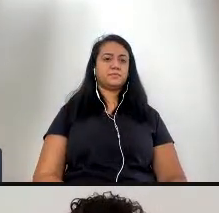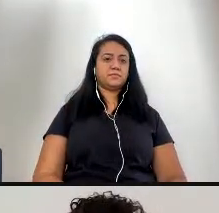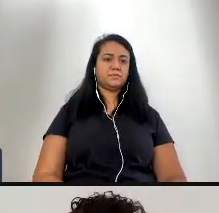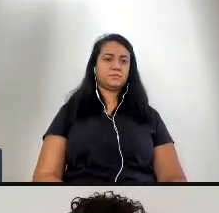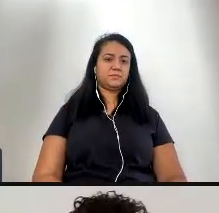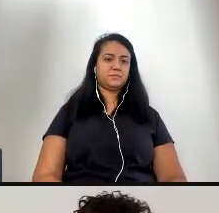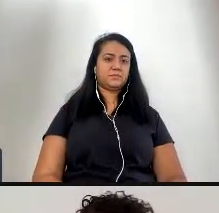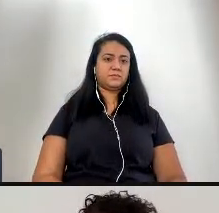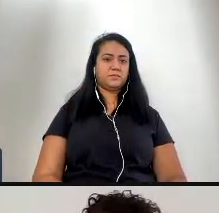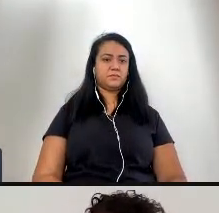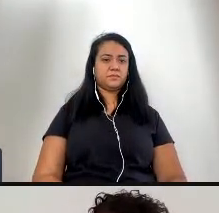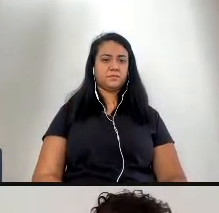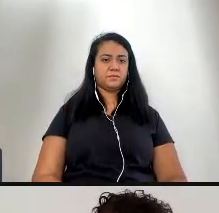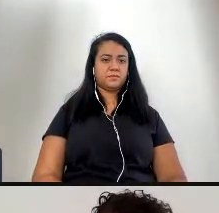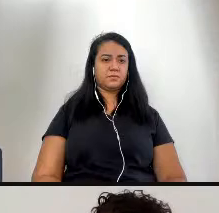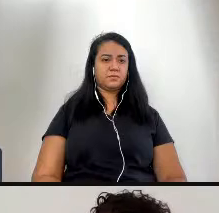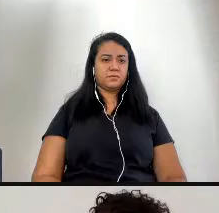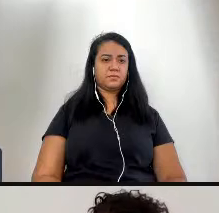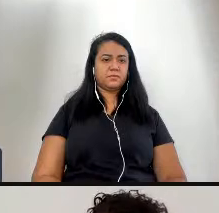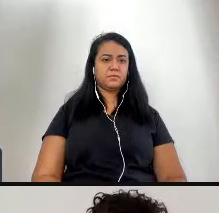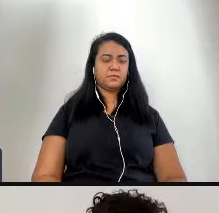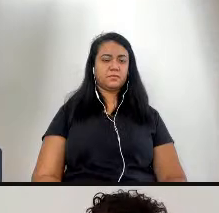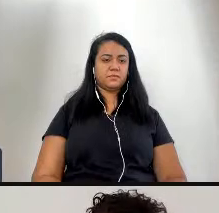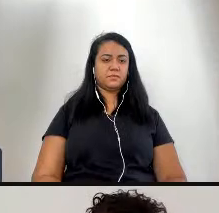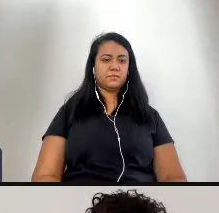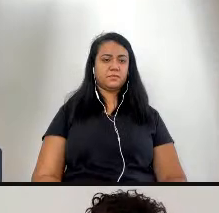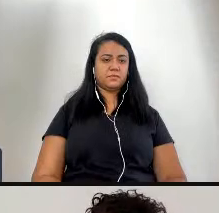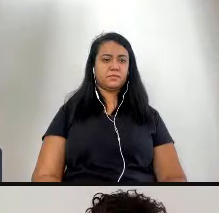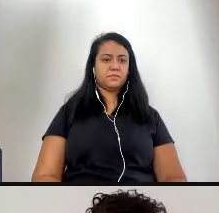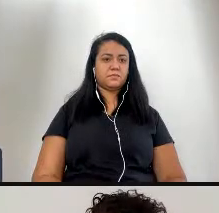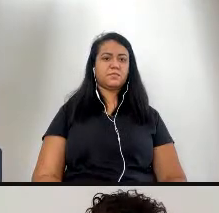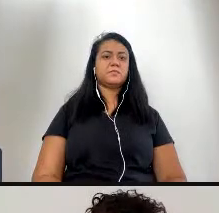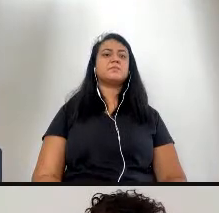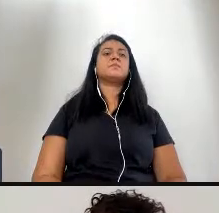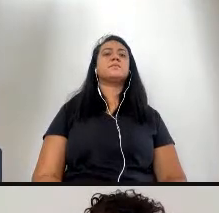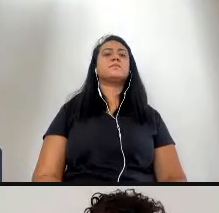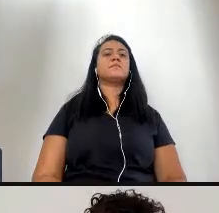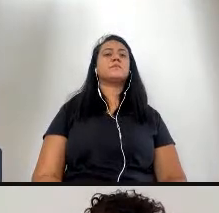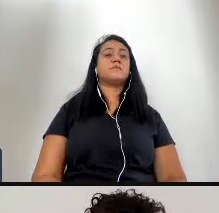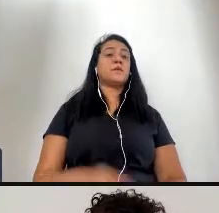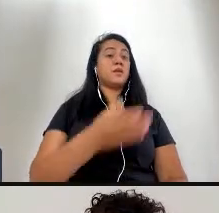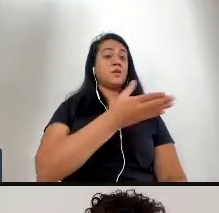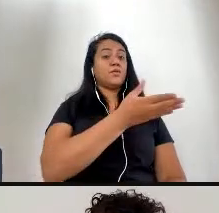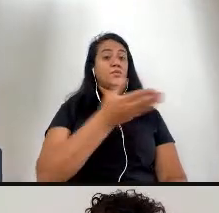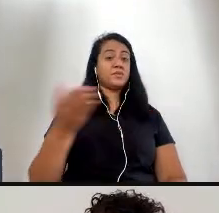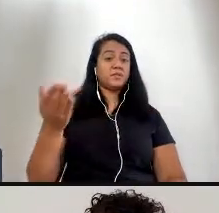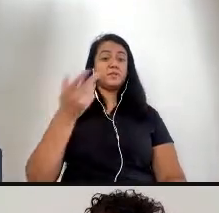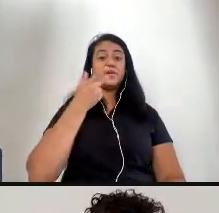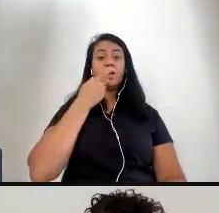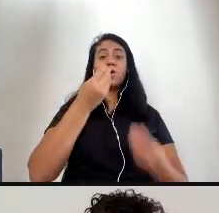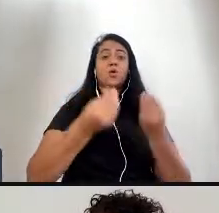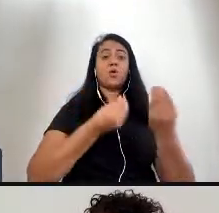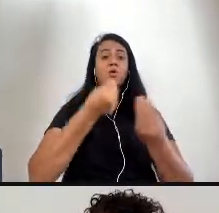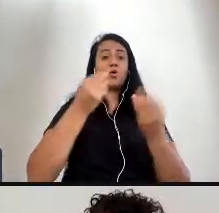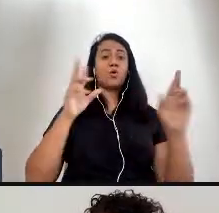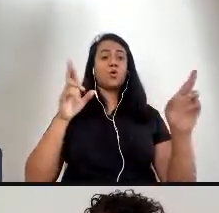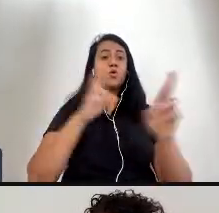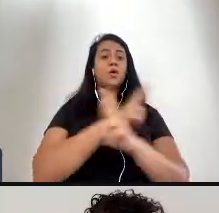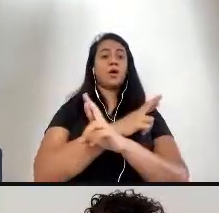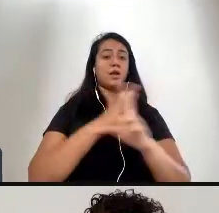vocês falaram questão da das relações de como por vezes